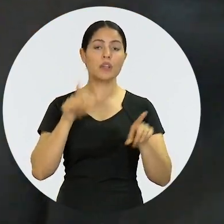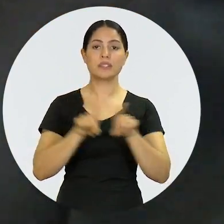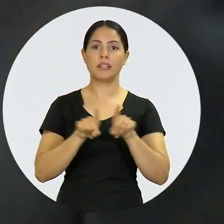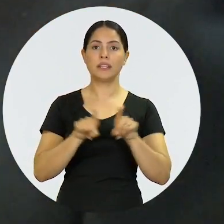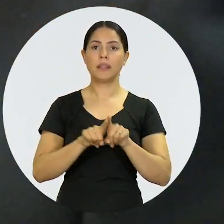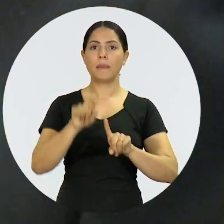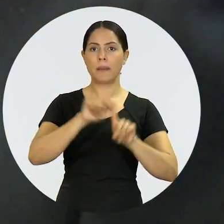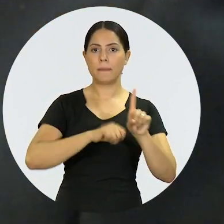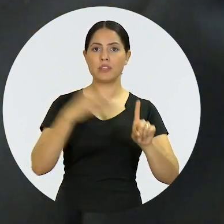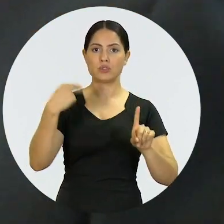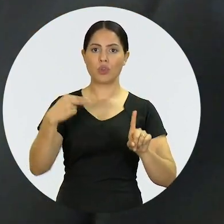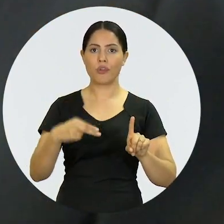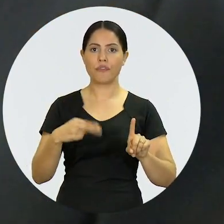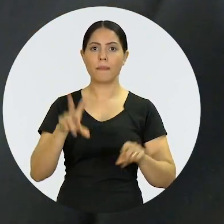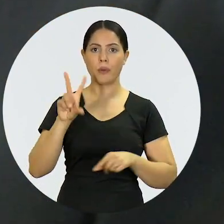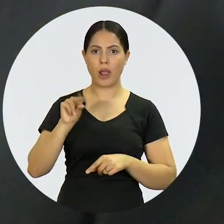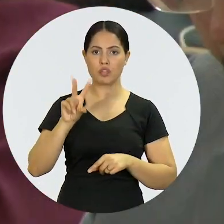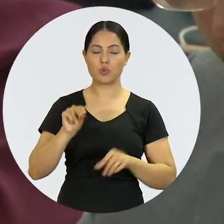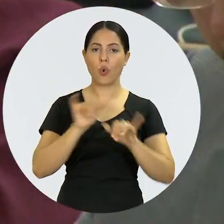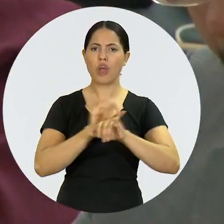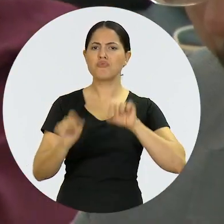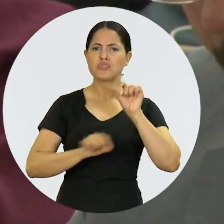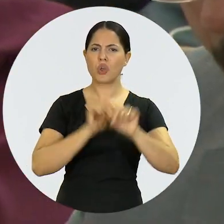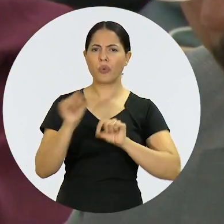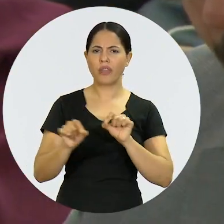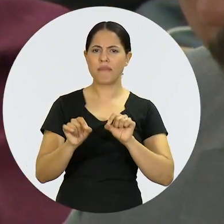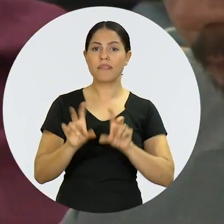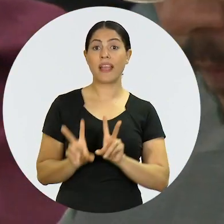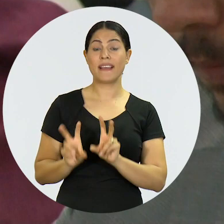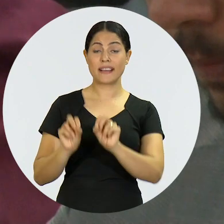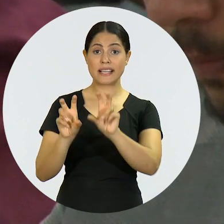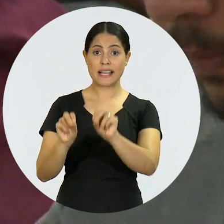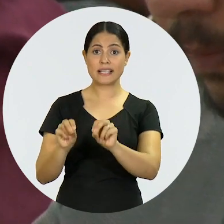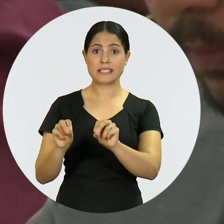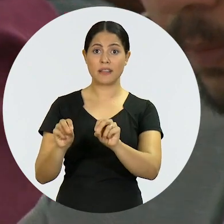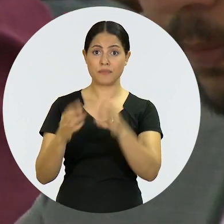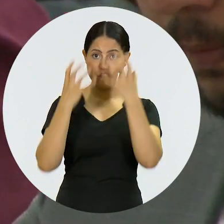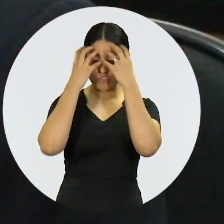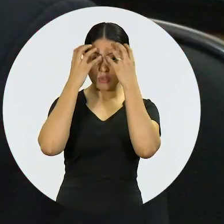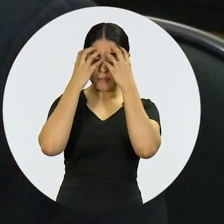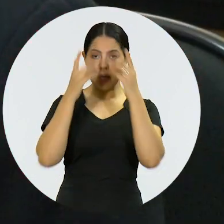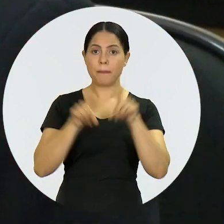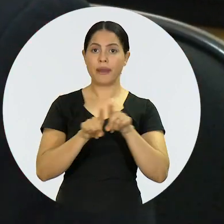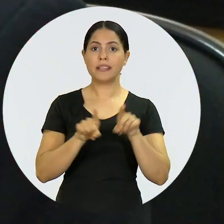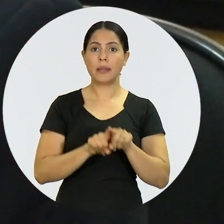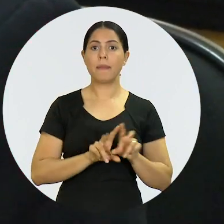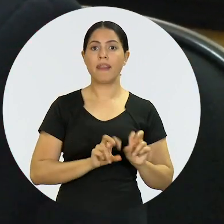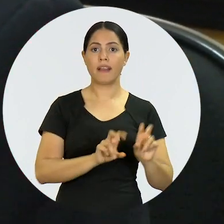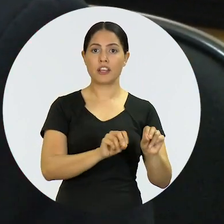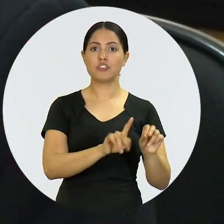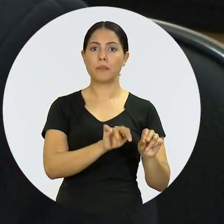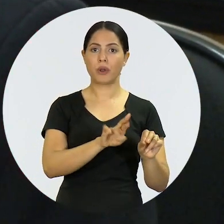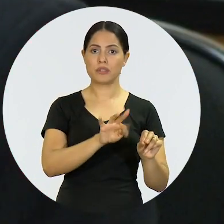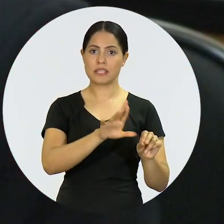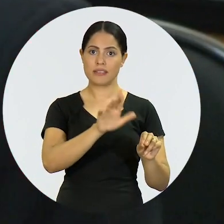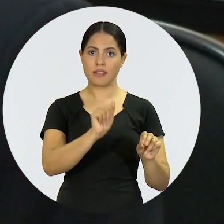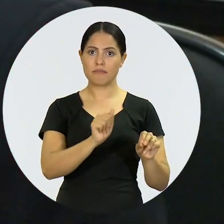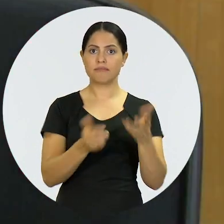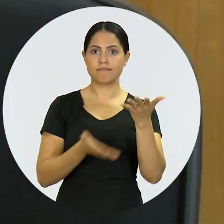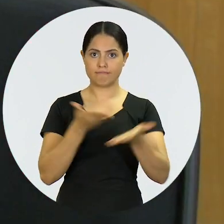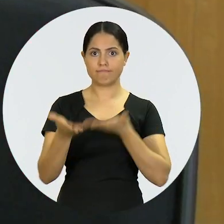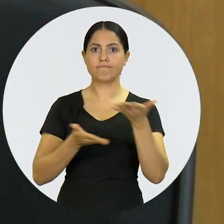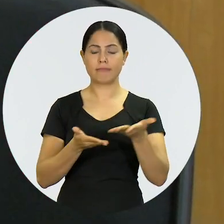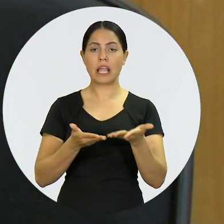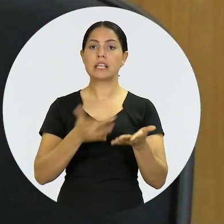Esses meses marcam as campanhas de prevenção ao câncer de mama e também de prevenção ao câncer de próstata. É a OAB